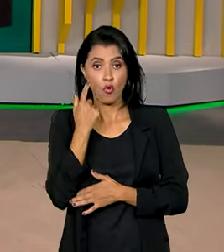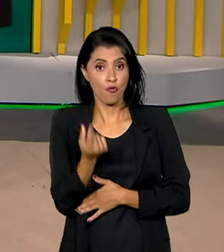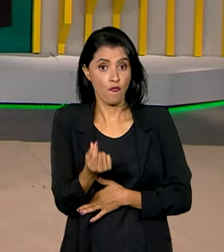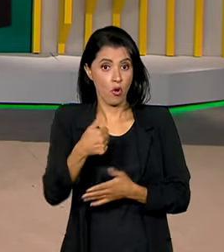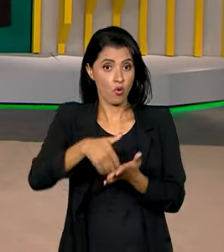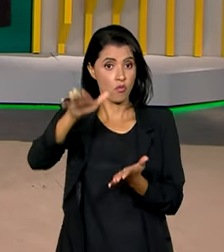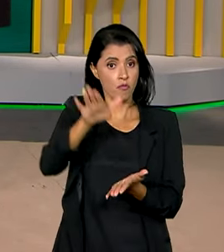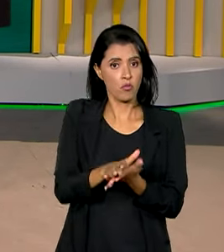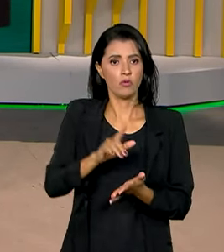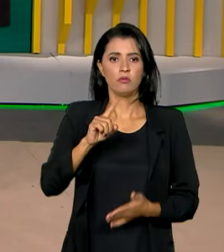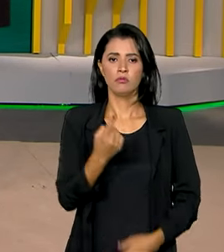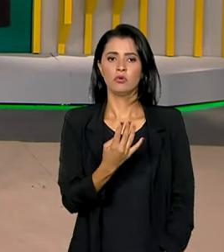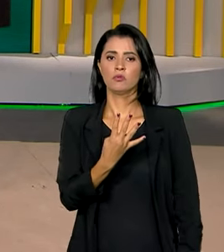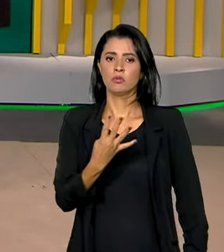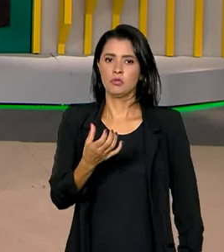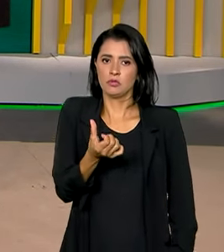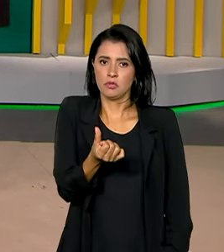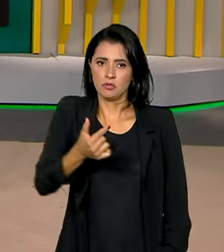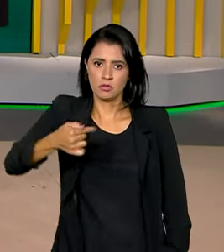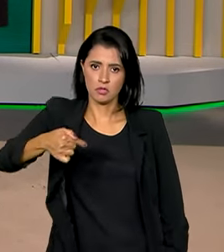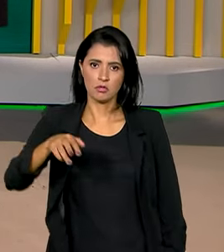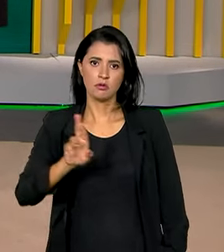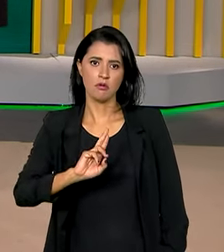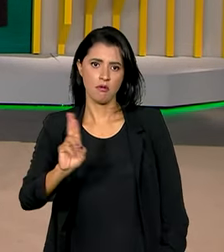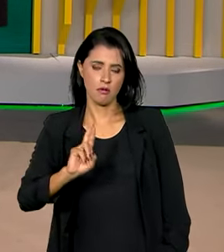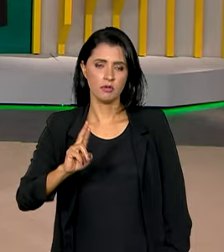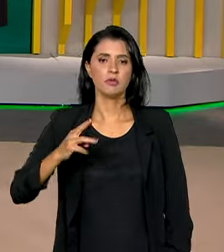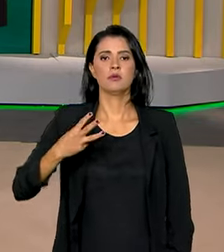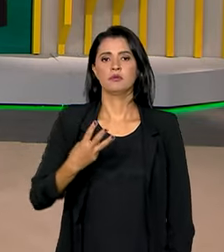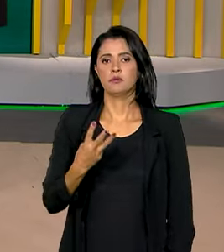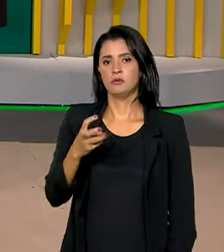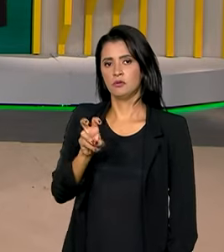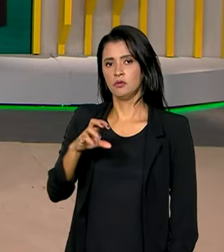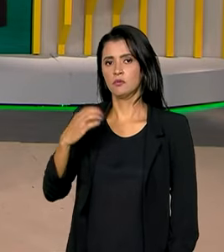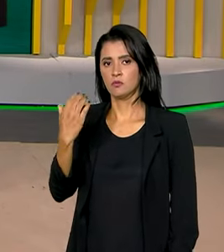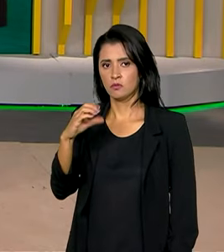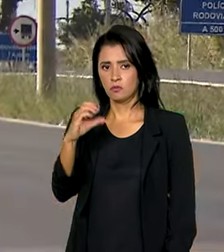da multa é de R$ 1.467,35.